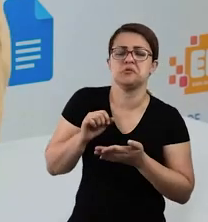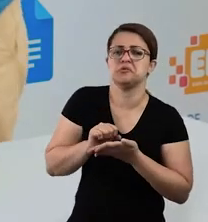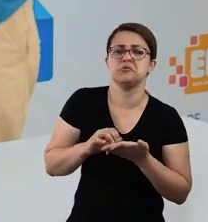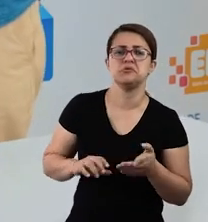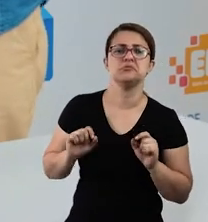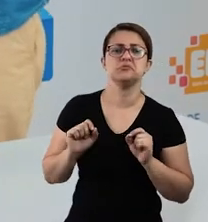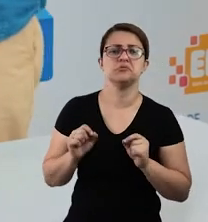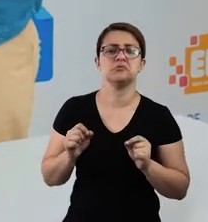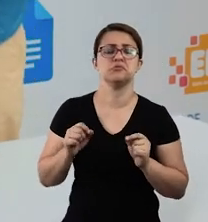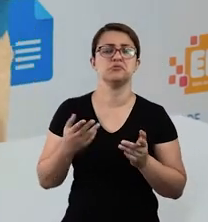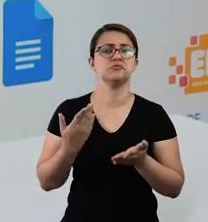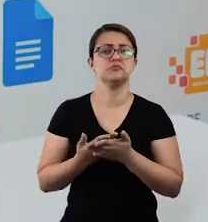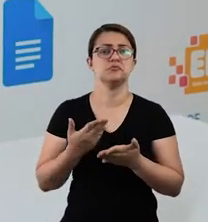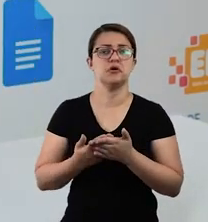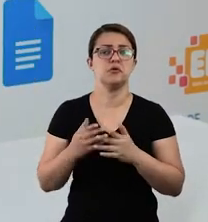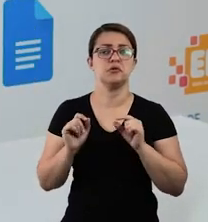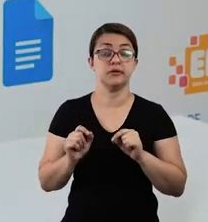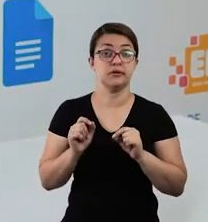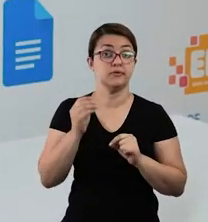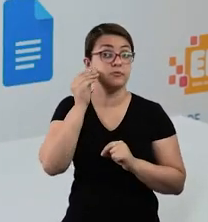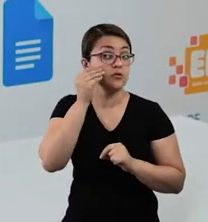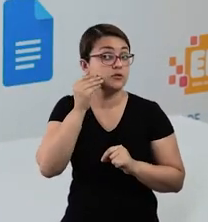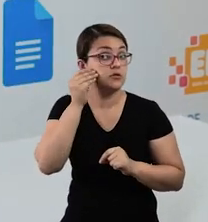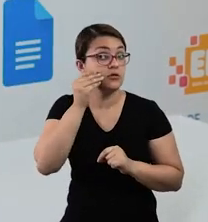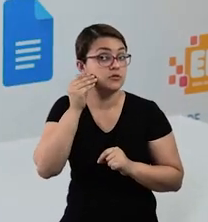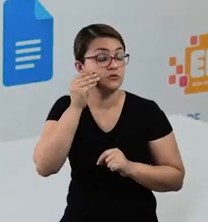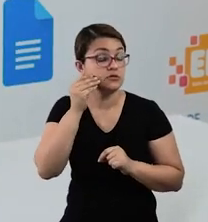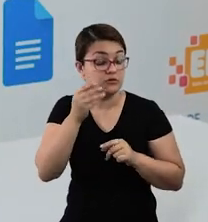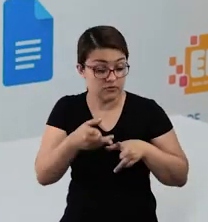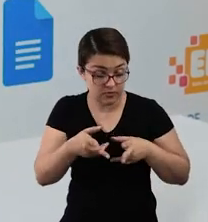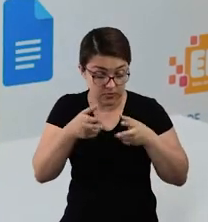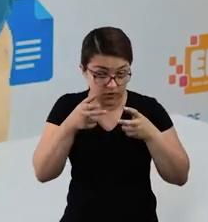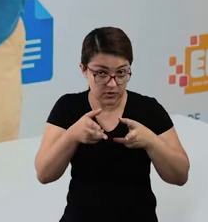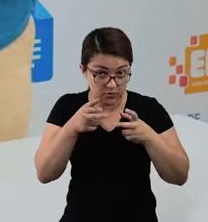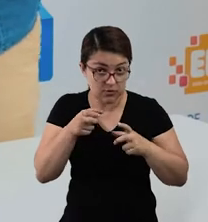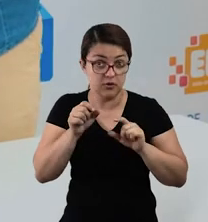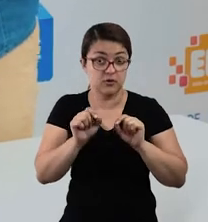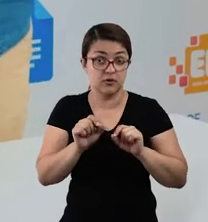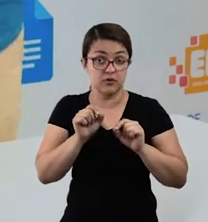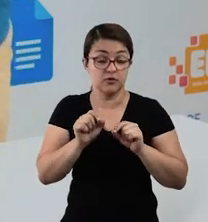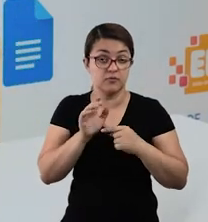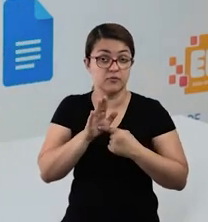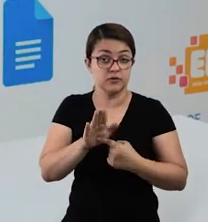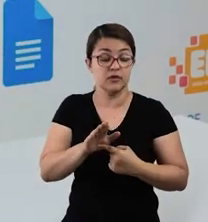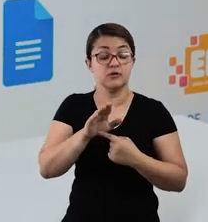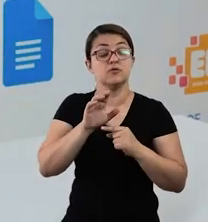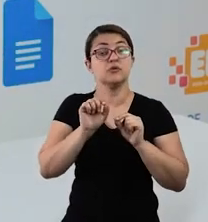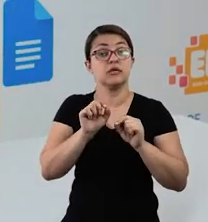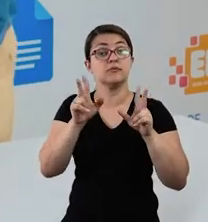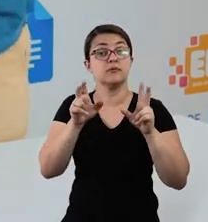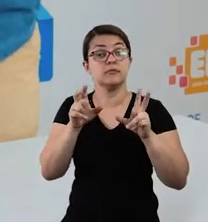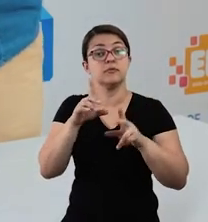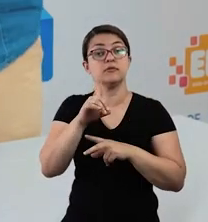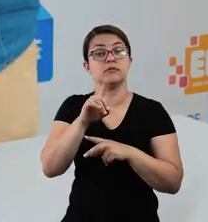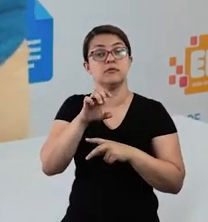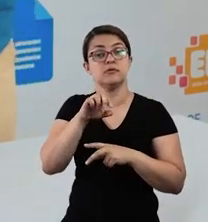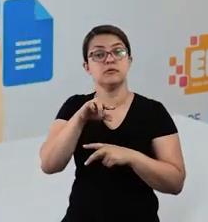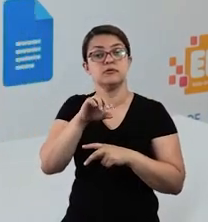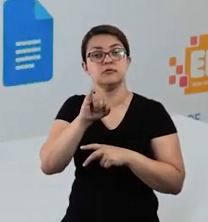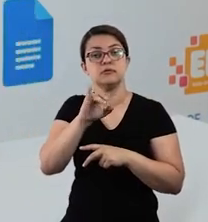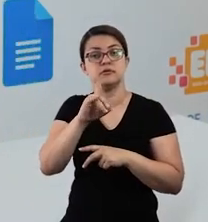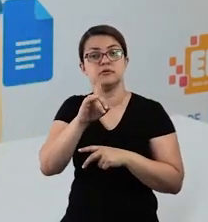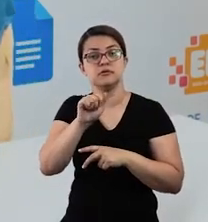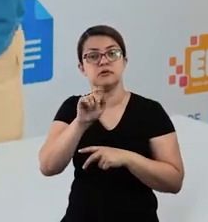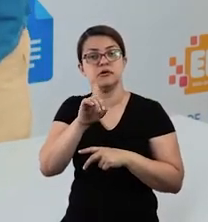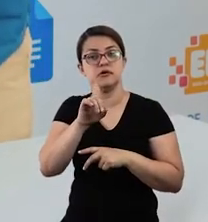ver? O a gente vai estudar, então? Nessa experiência que vocês farão, nós vamos estar estudando sobre a densidade. A densidade, ela